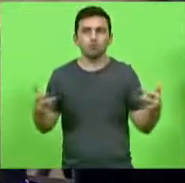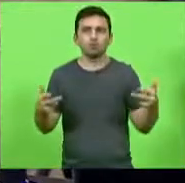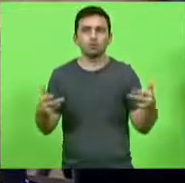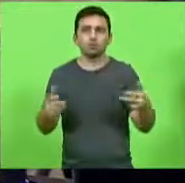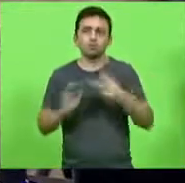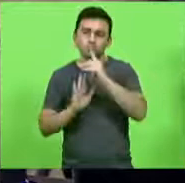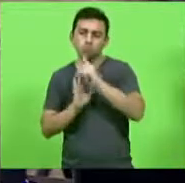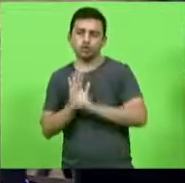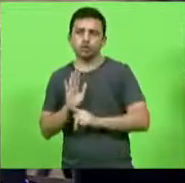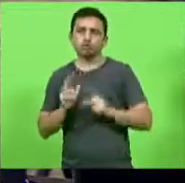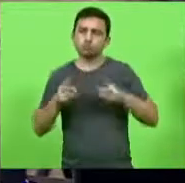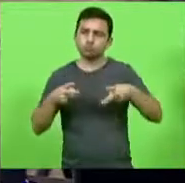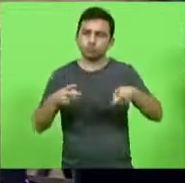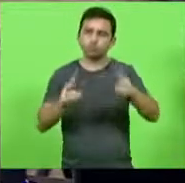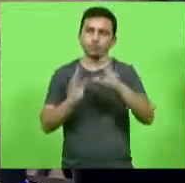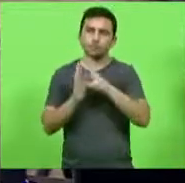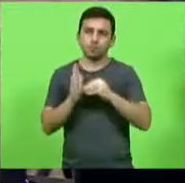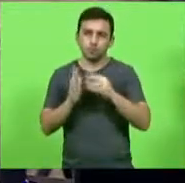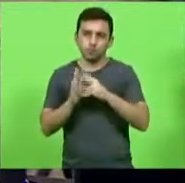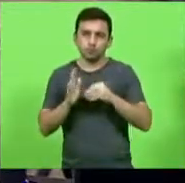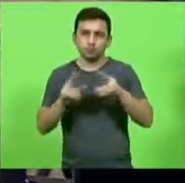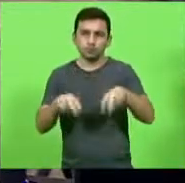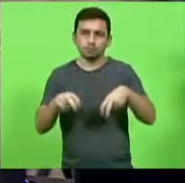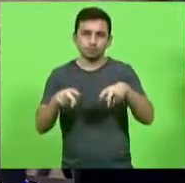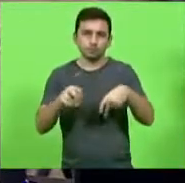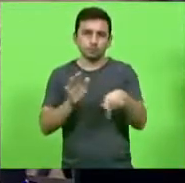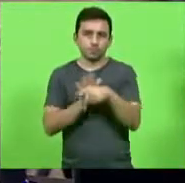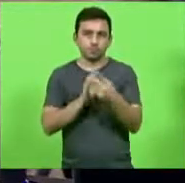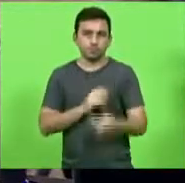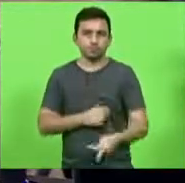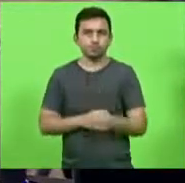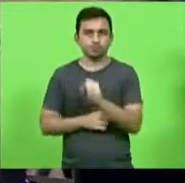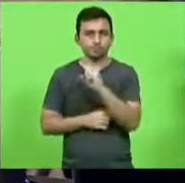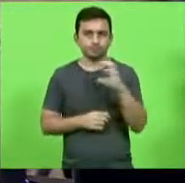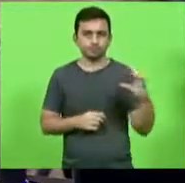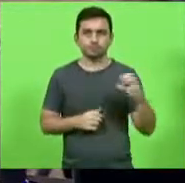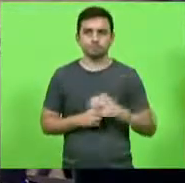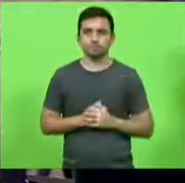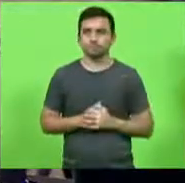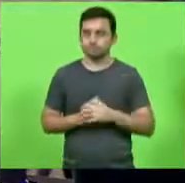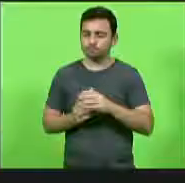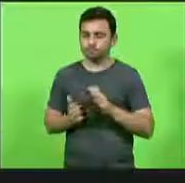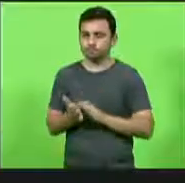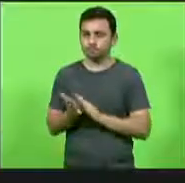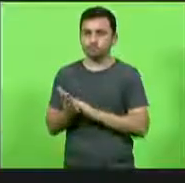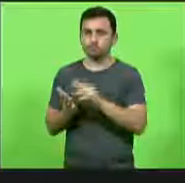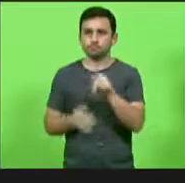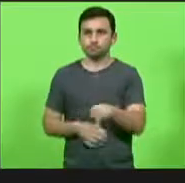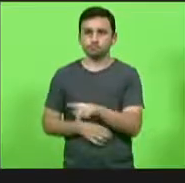irrigação para continuar esse modelo da agricultura que nós temos em Santa Catarina parabéns padre Pedro